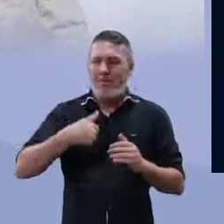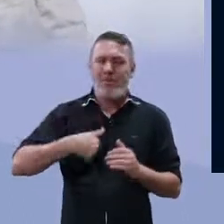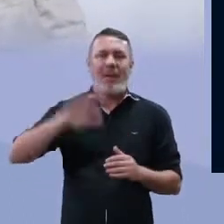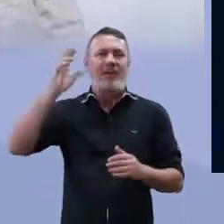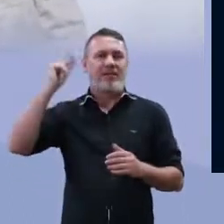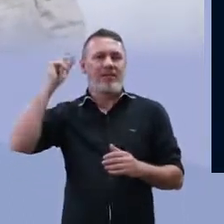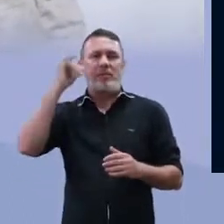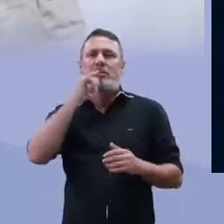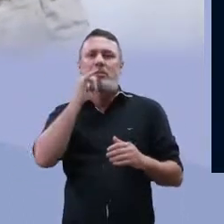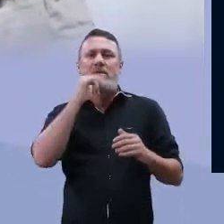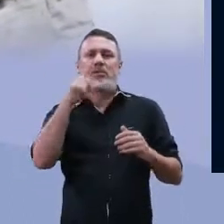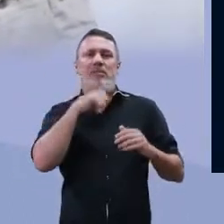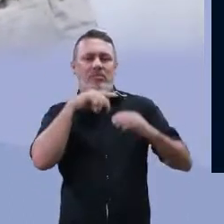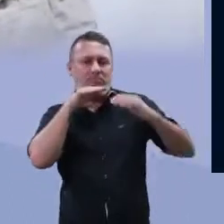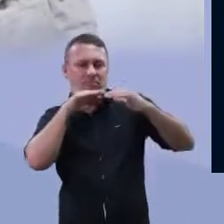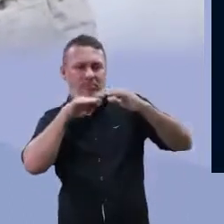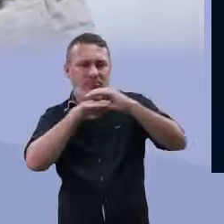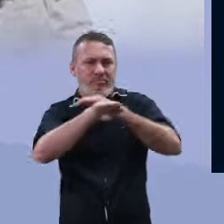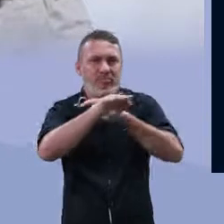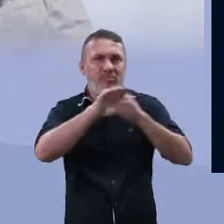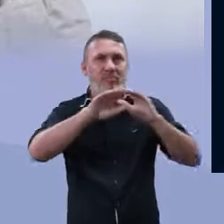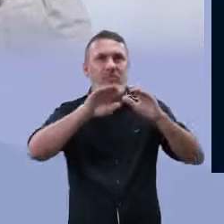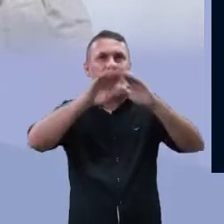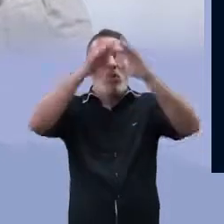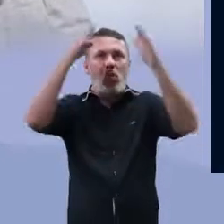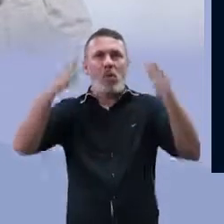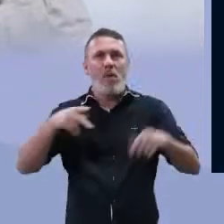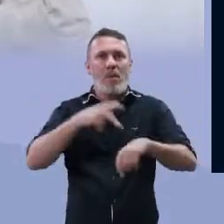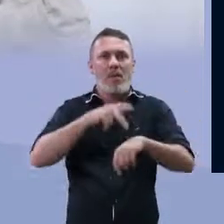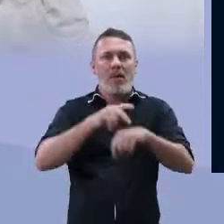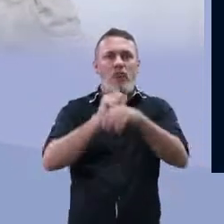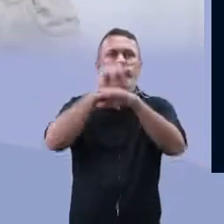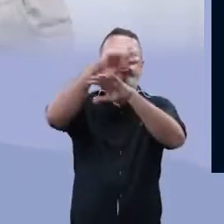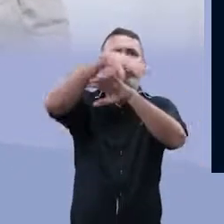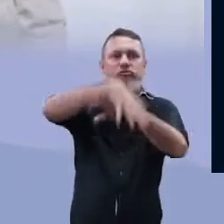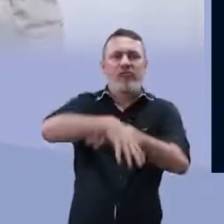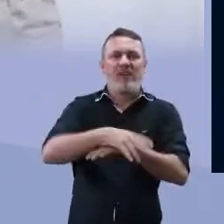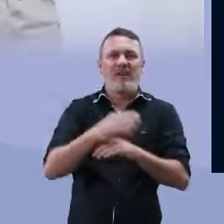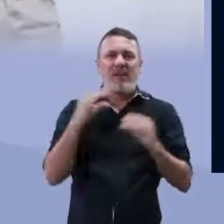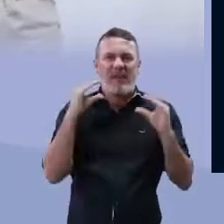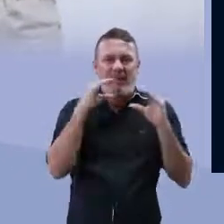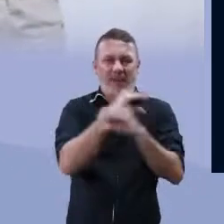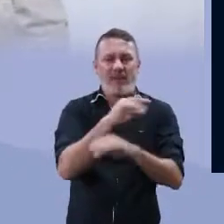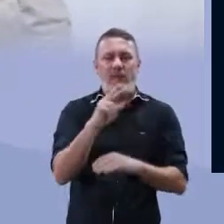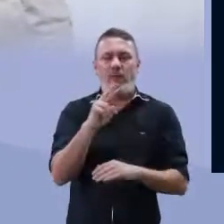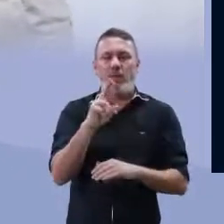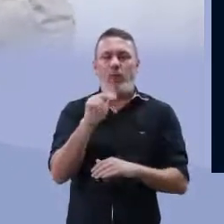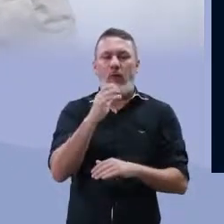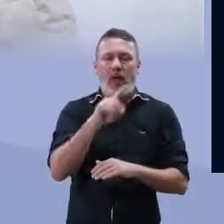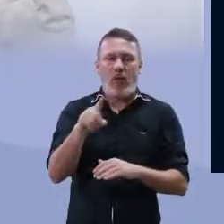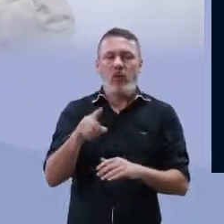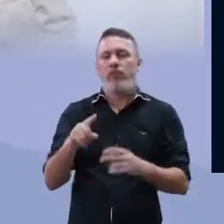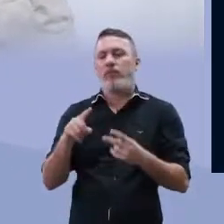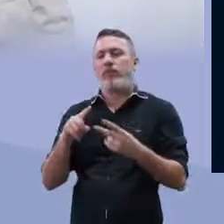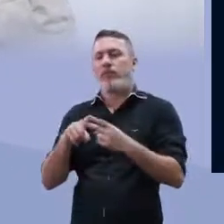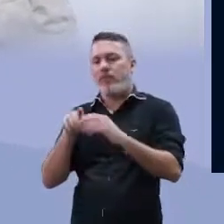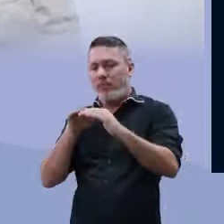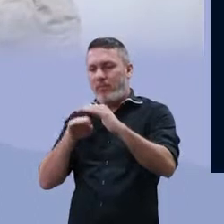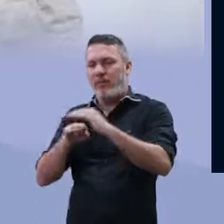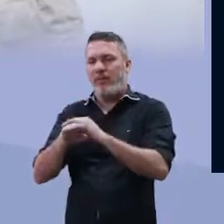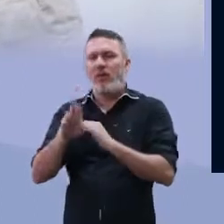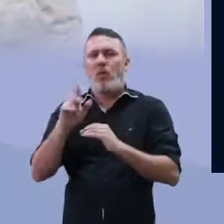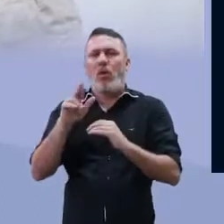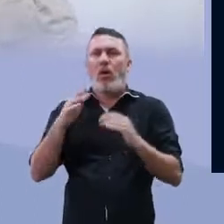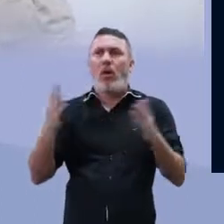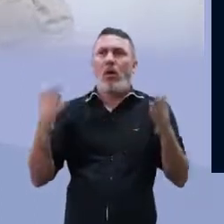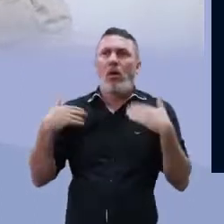extremas. Por exemplo, fendas vulcânicas, pântanos. Então locais onde a gente tem acidez muito